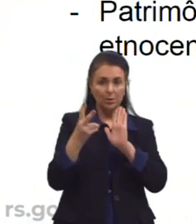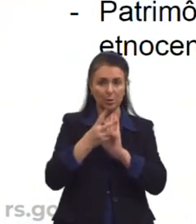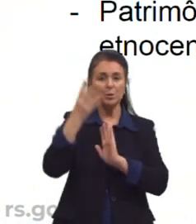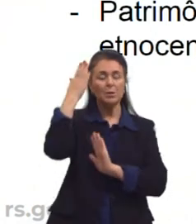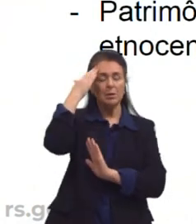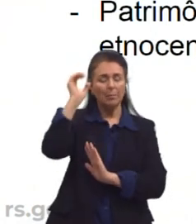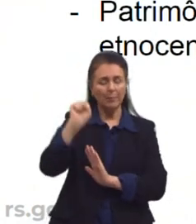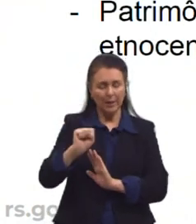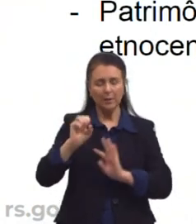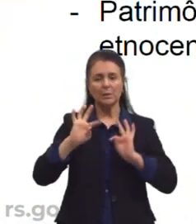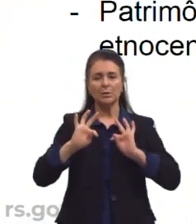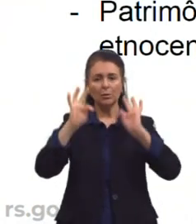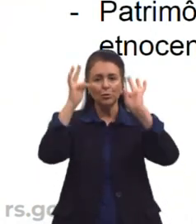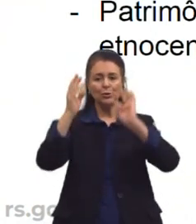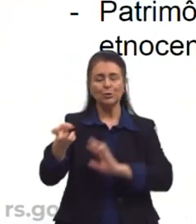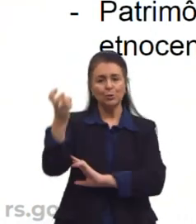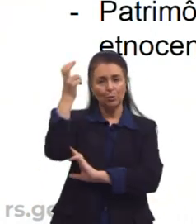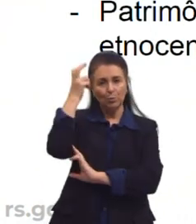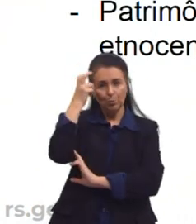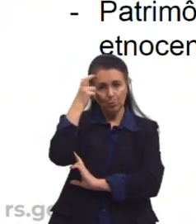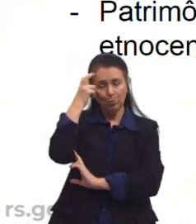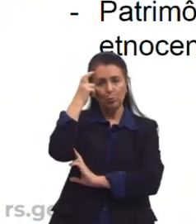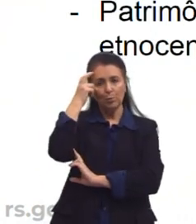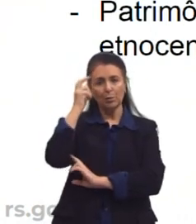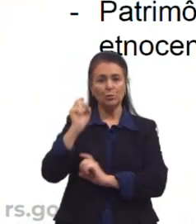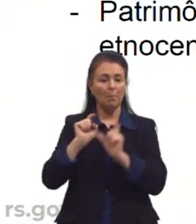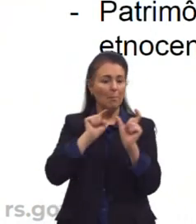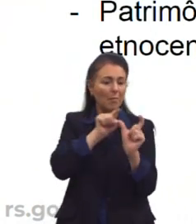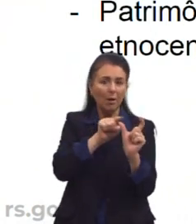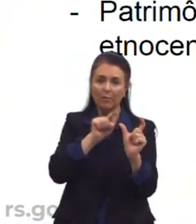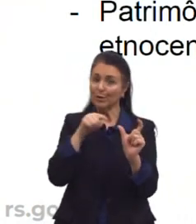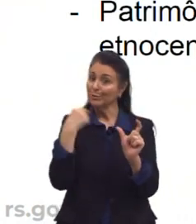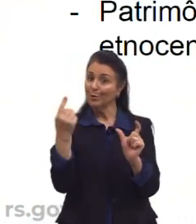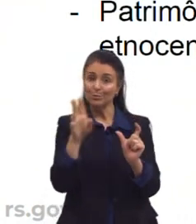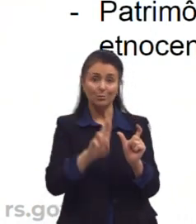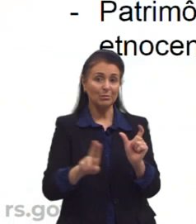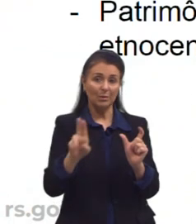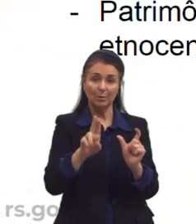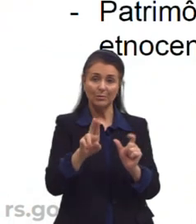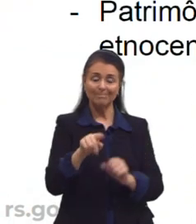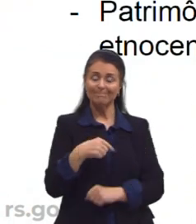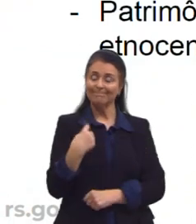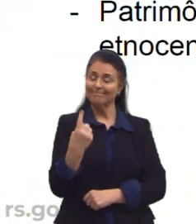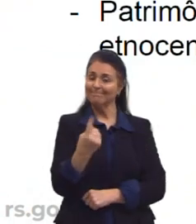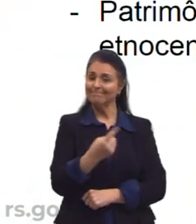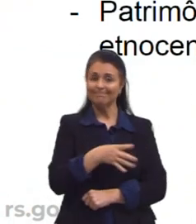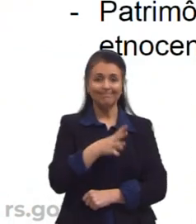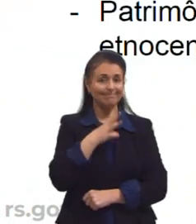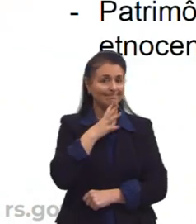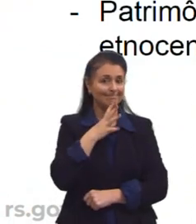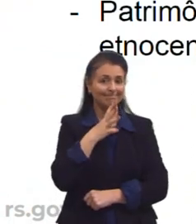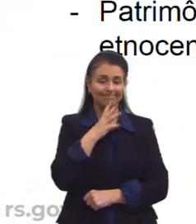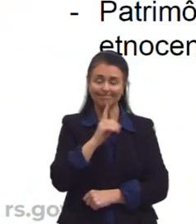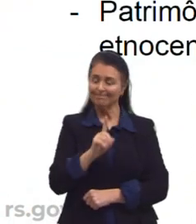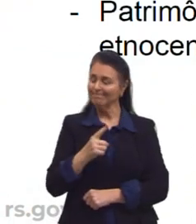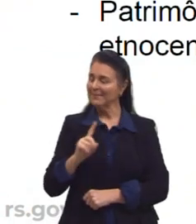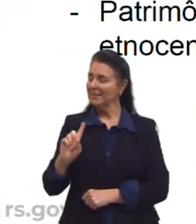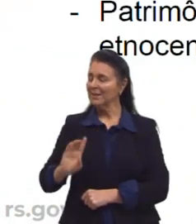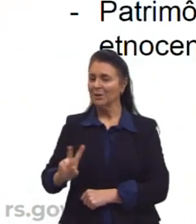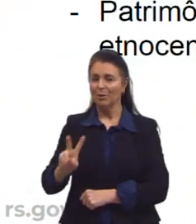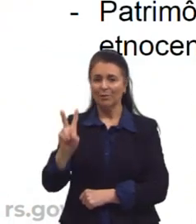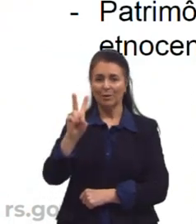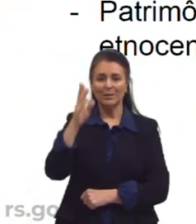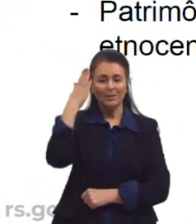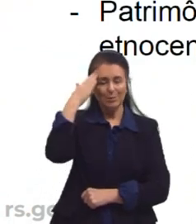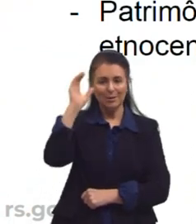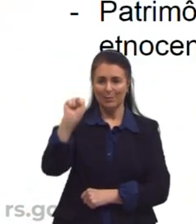tecnologias, de cultura, de palavras, e a gente não conhece e não valoriza esses saberes. O que isso